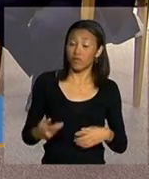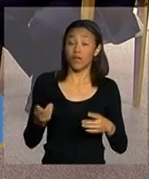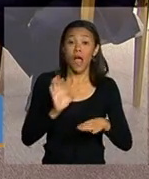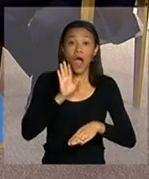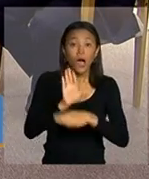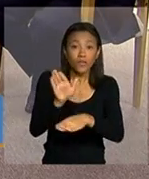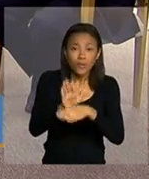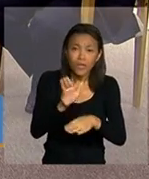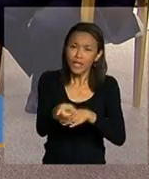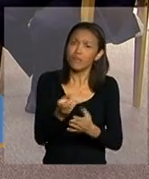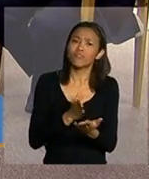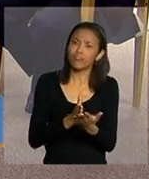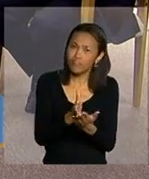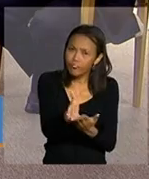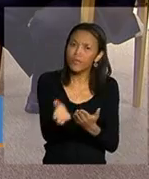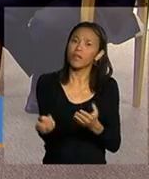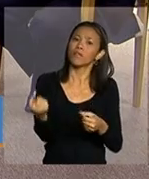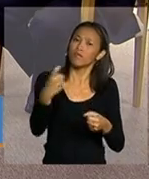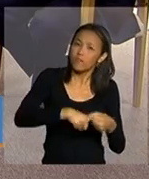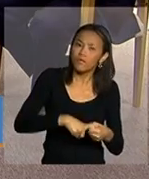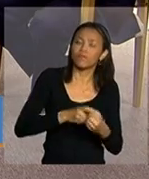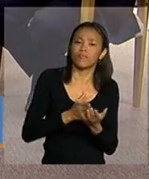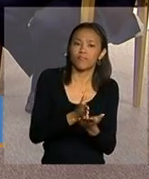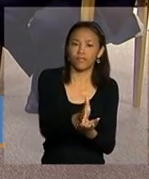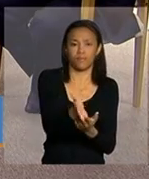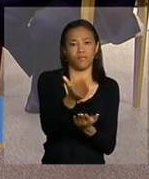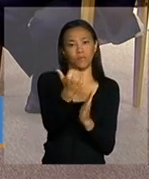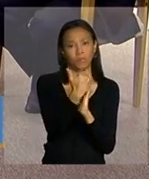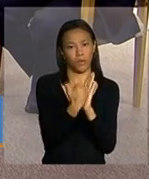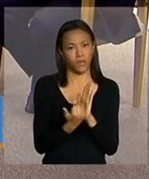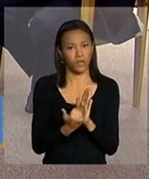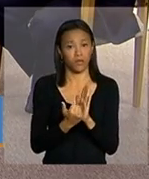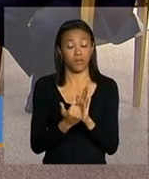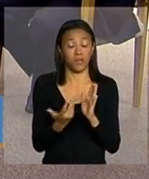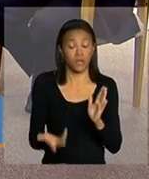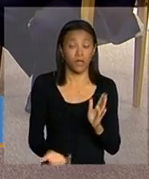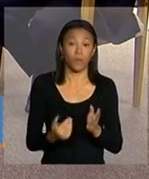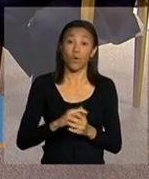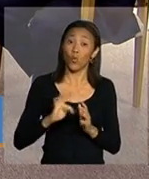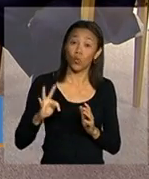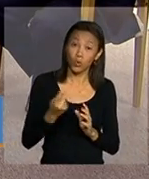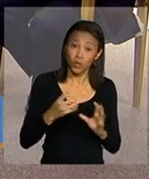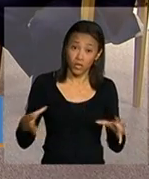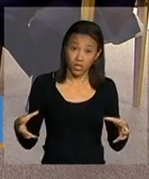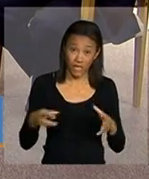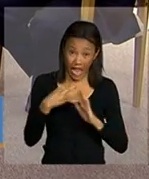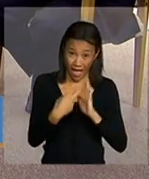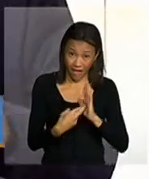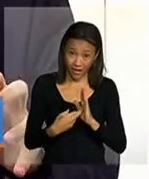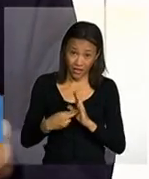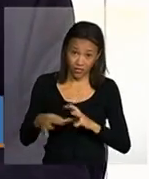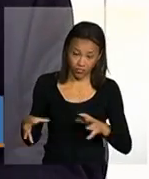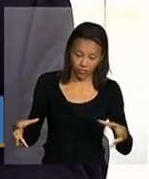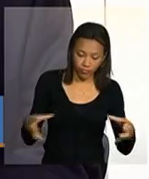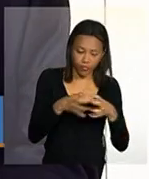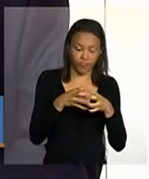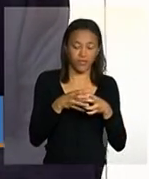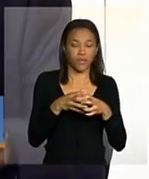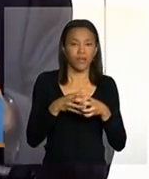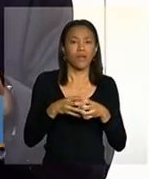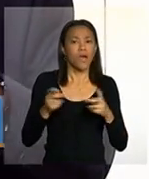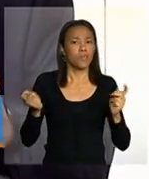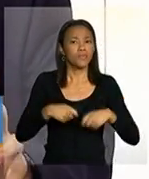permanência dessas famílias no programa o sucesso das condicionalidades é que com todo esse conjunto de regras nós consigamos o máximo possível